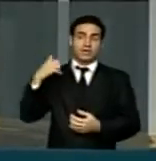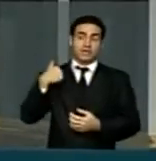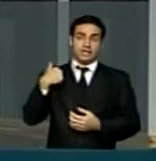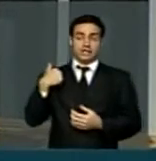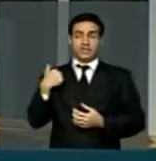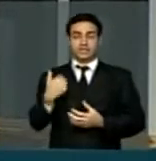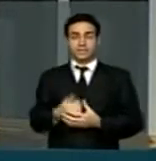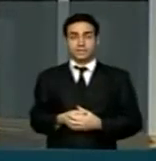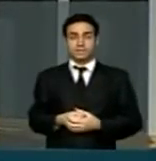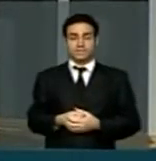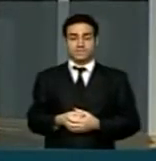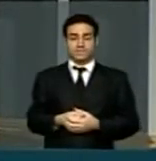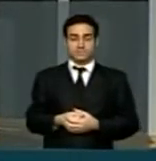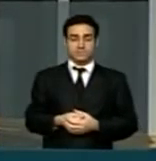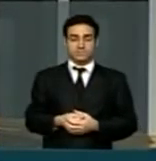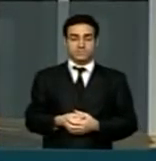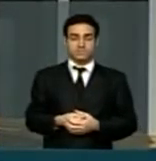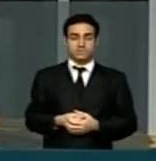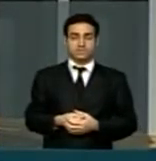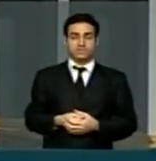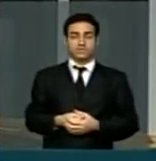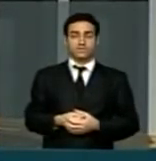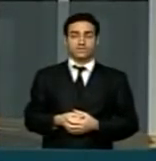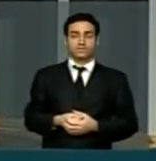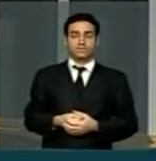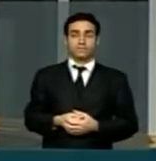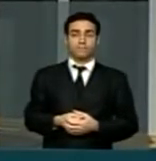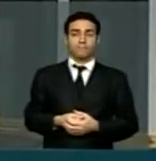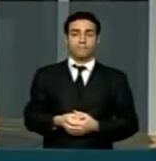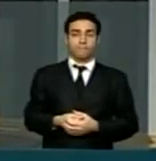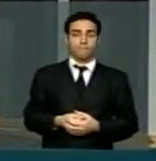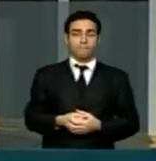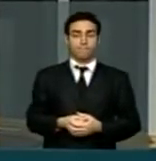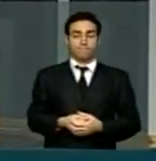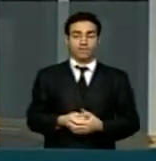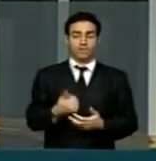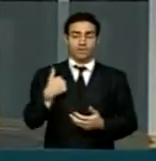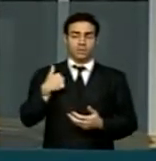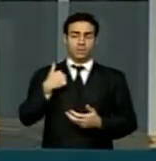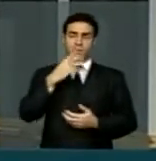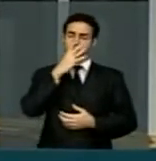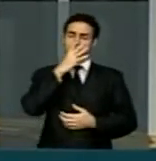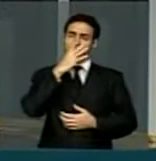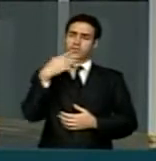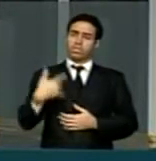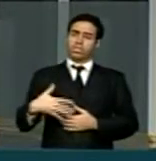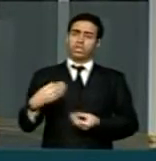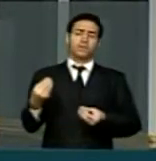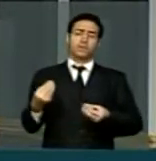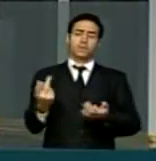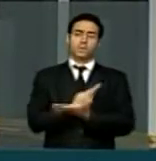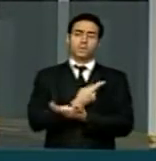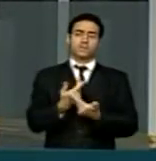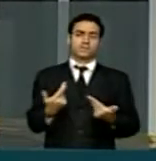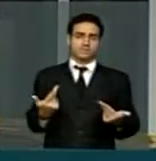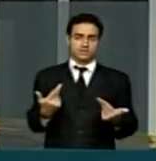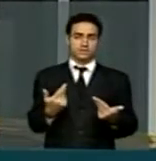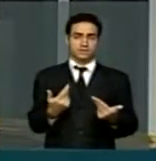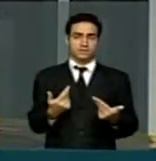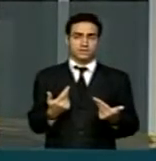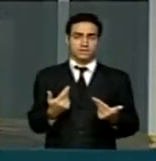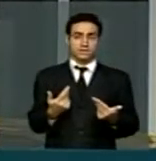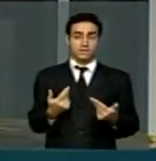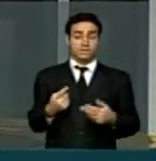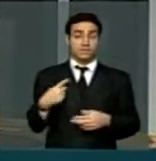perplexidade essa questão sendo colocada. Nós estamos